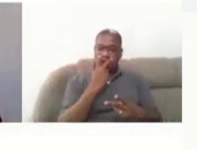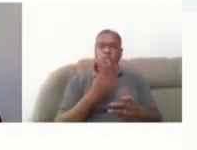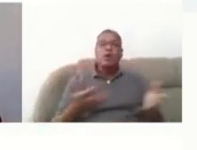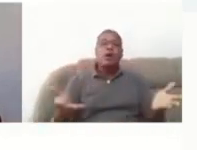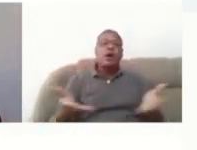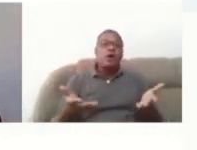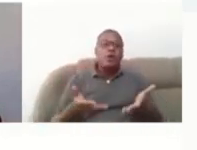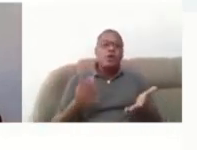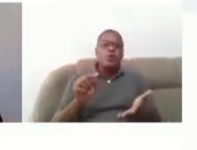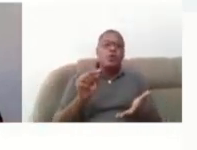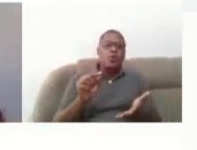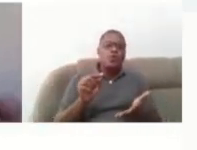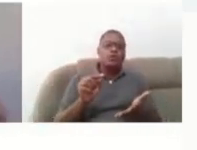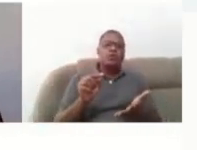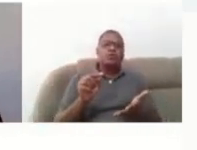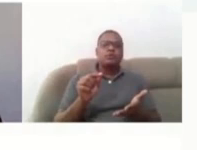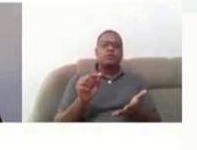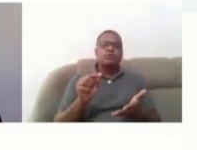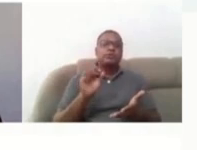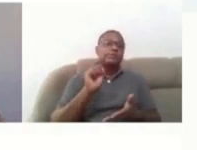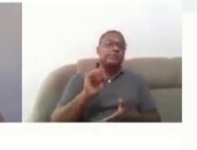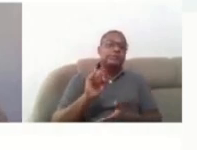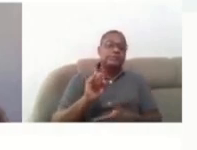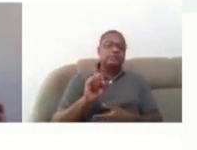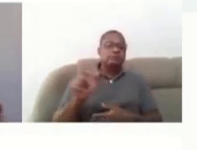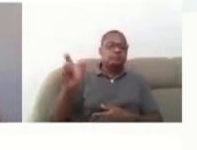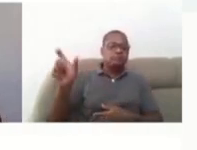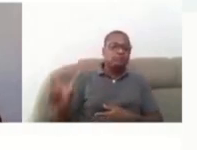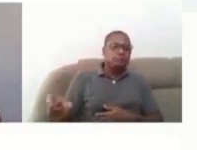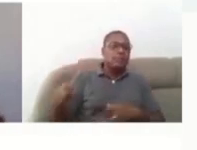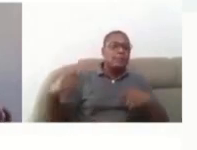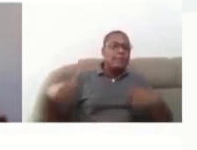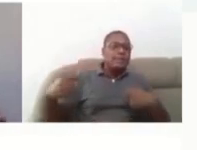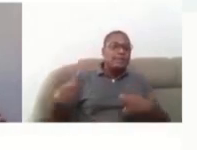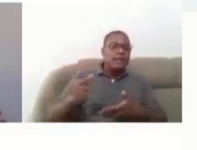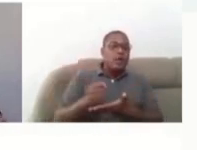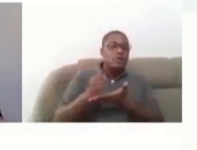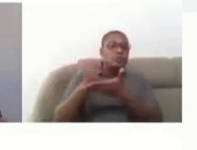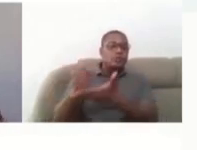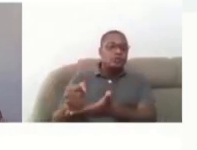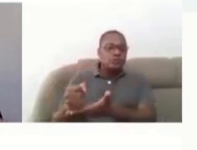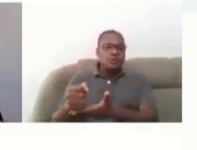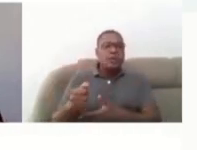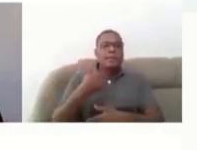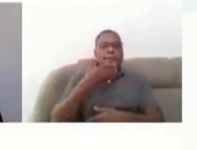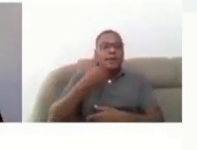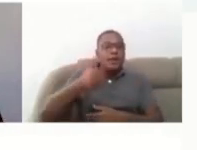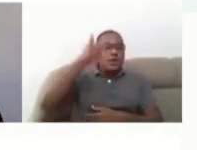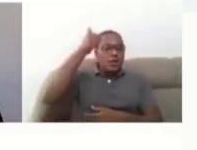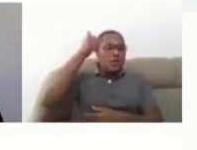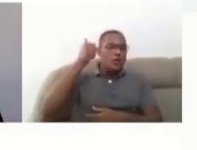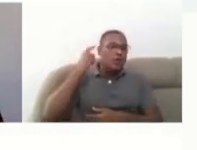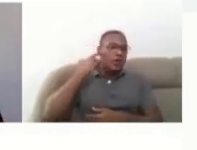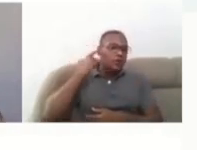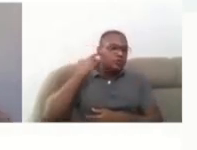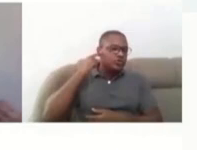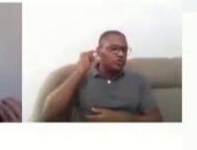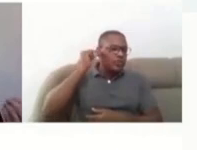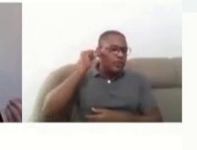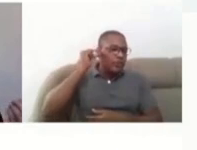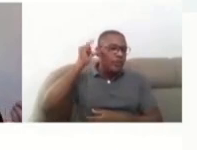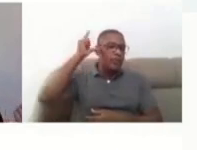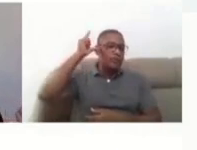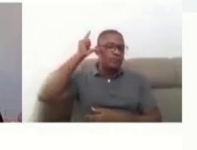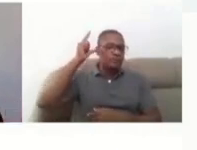vamos falar um pouquinho se o usuário necessita de auxílio para melhorar a sua função auditiva, recursos